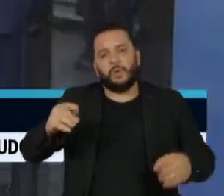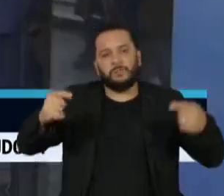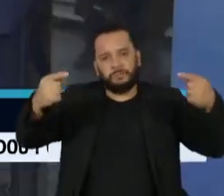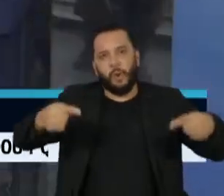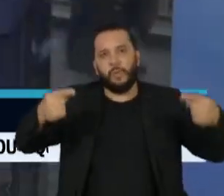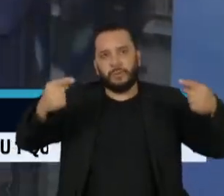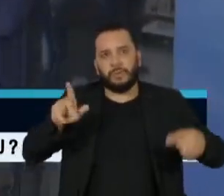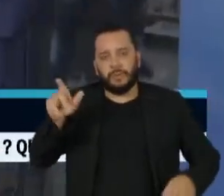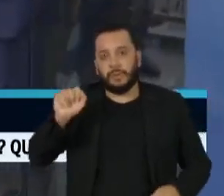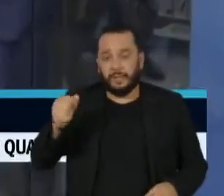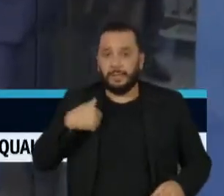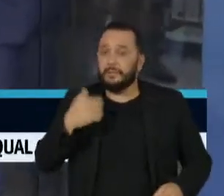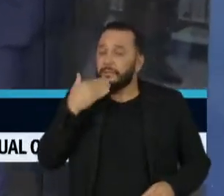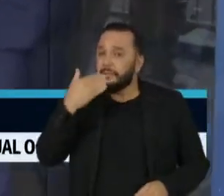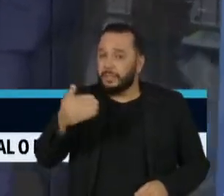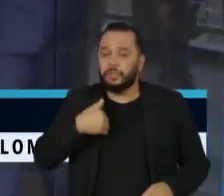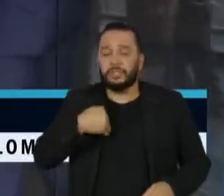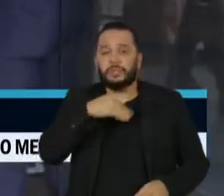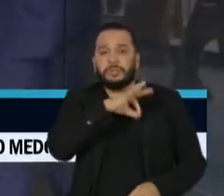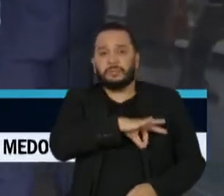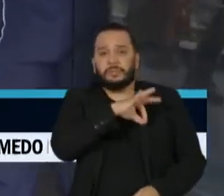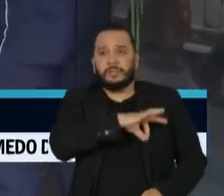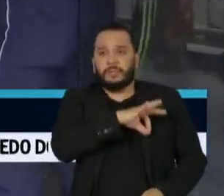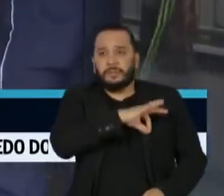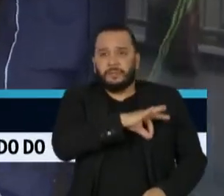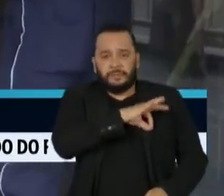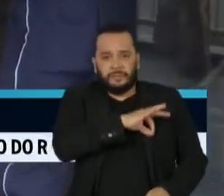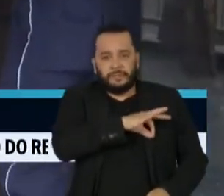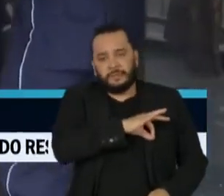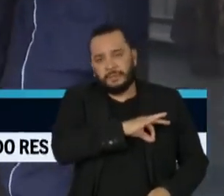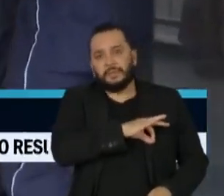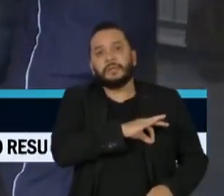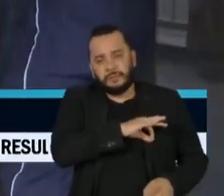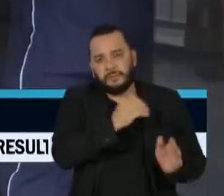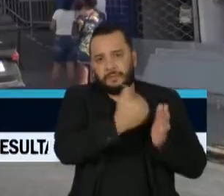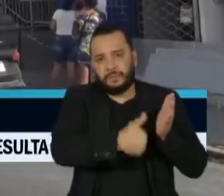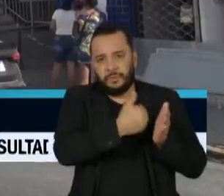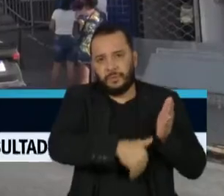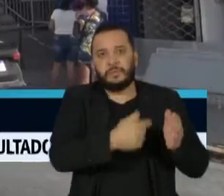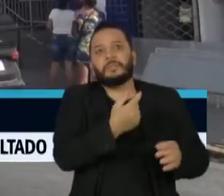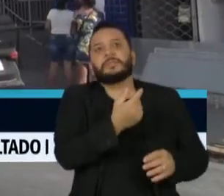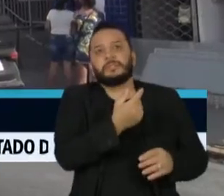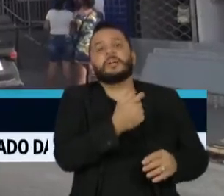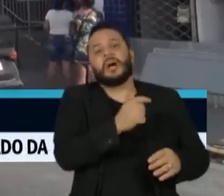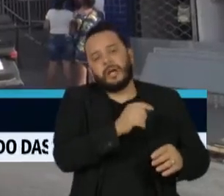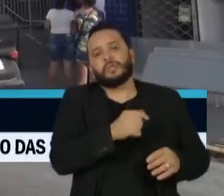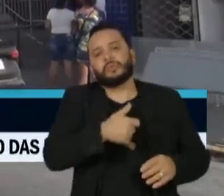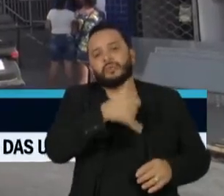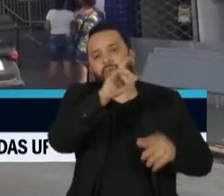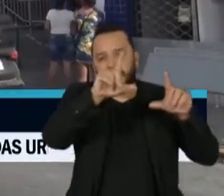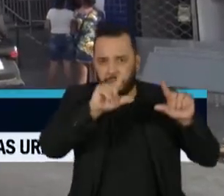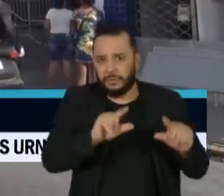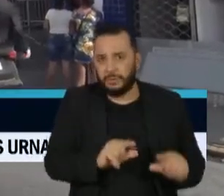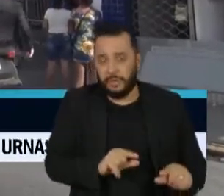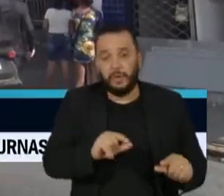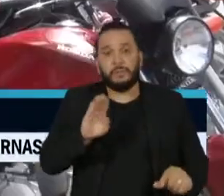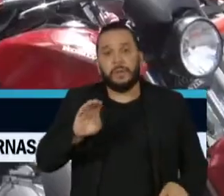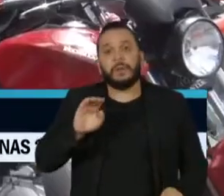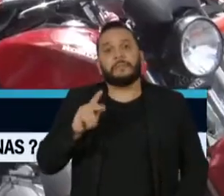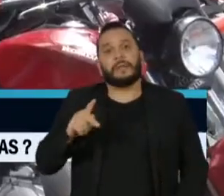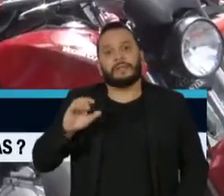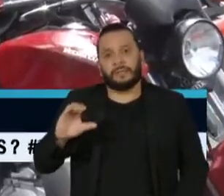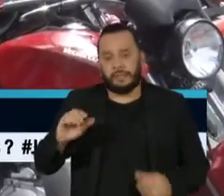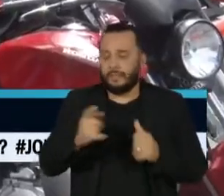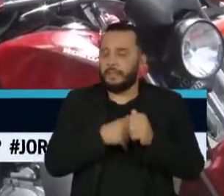dos juros no empréstimo consignado aos beneficiários do BPC, o Benefício de Prestação Continuada e do Auxílio Brasil.